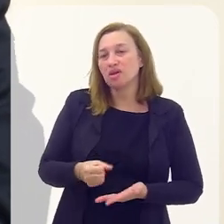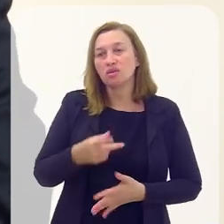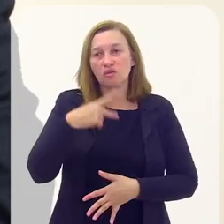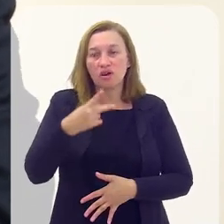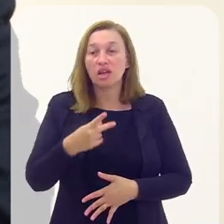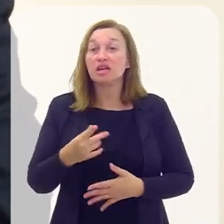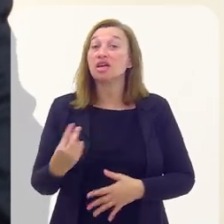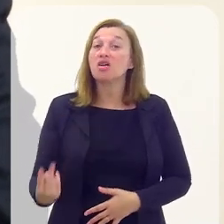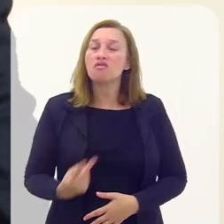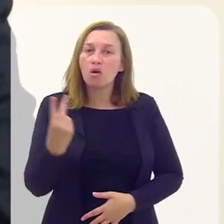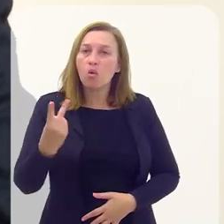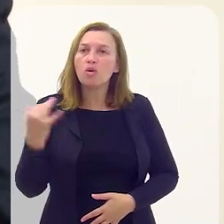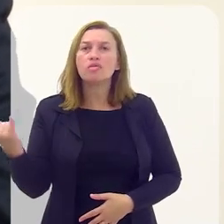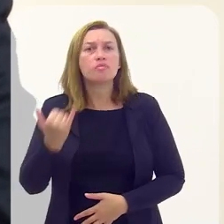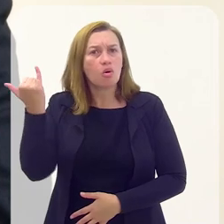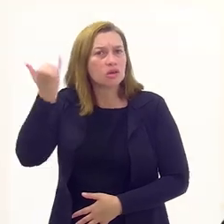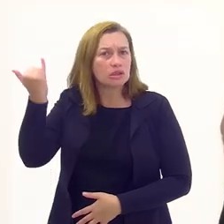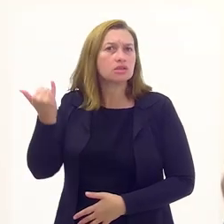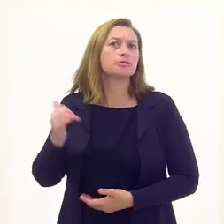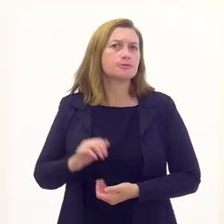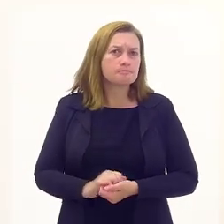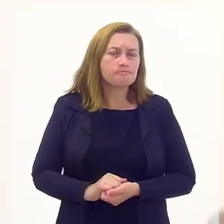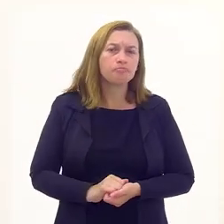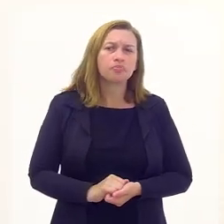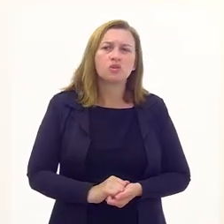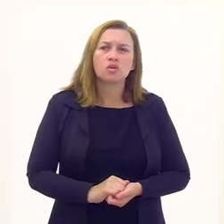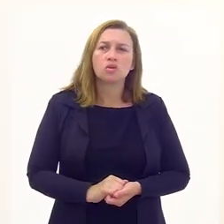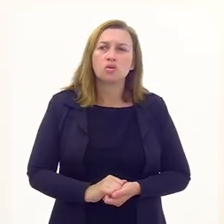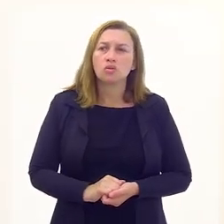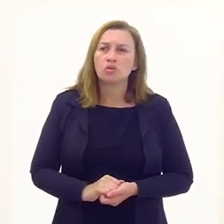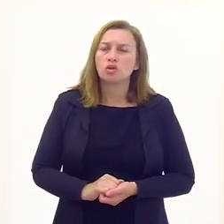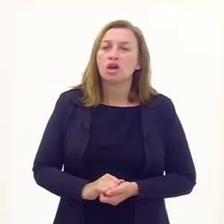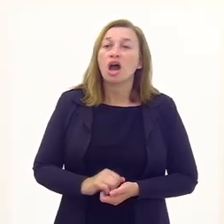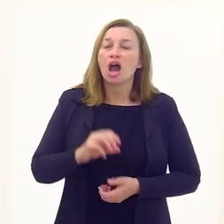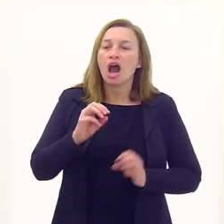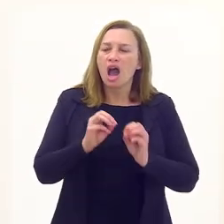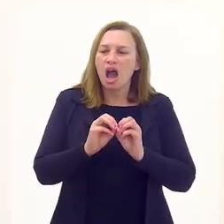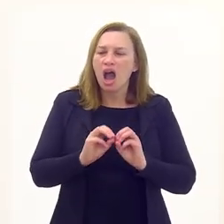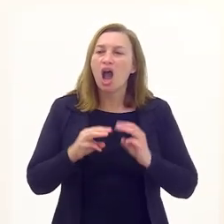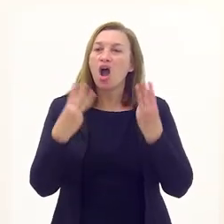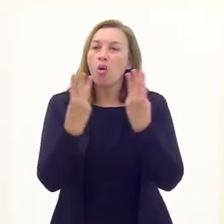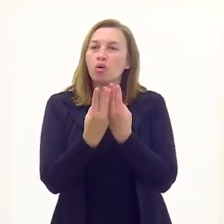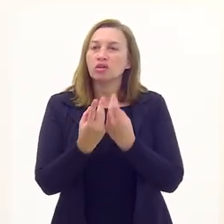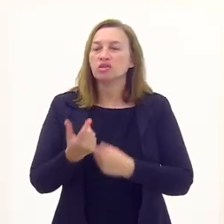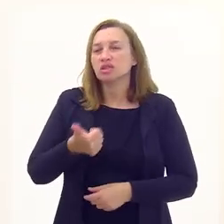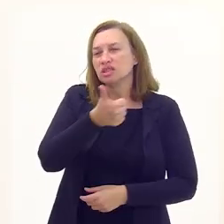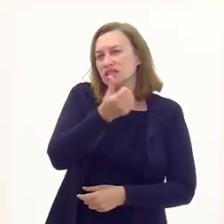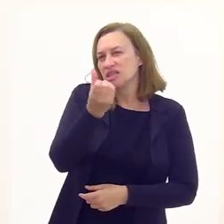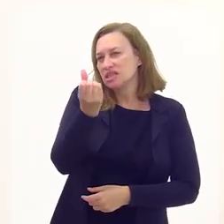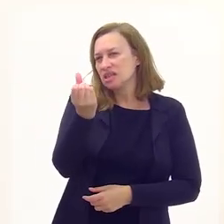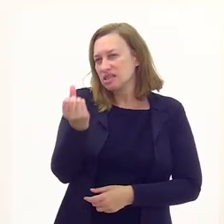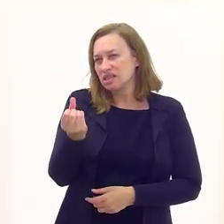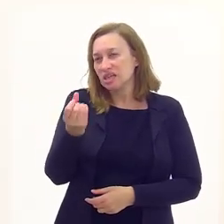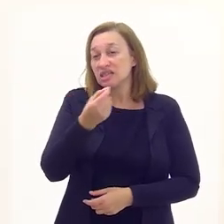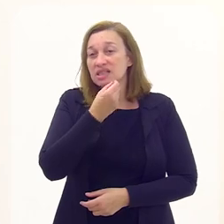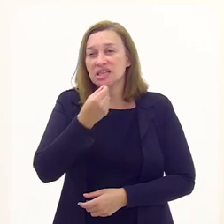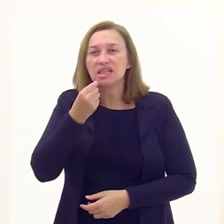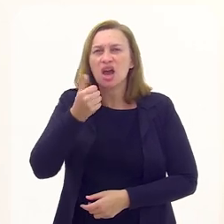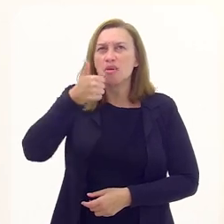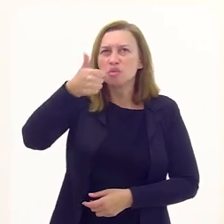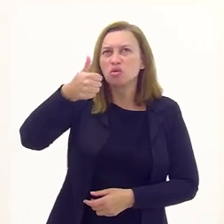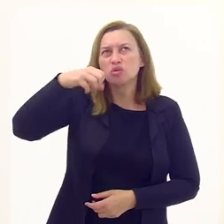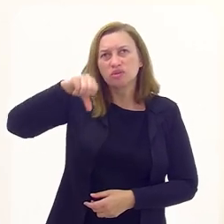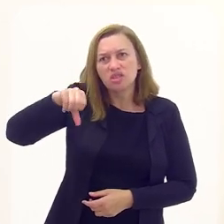Enquanto o valor muito importante, não à toa, a ONU, no dia 16 de setembro, proclamou, em